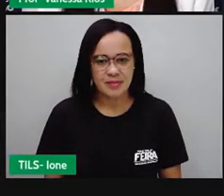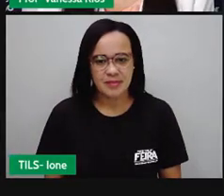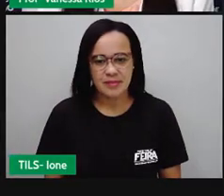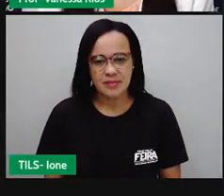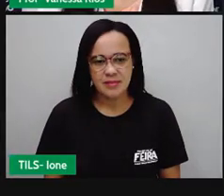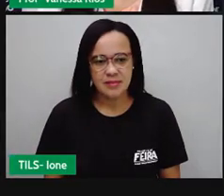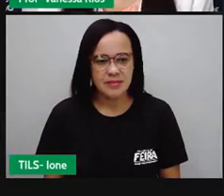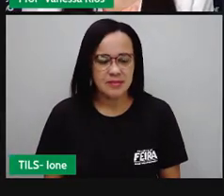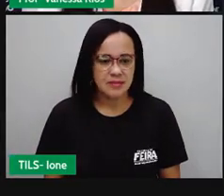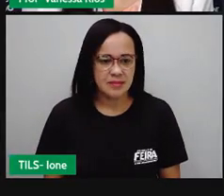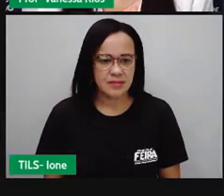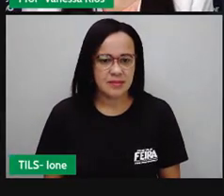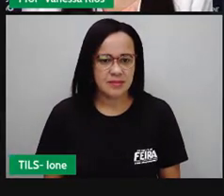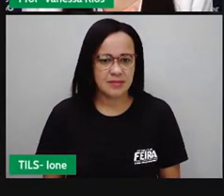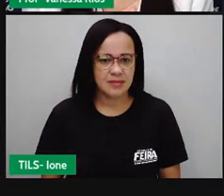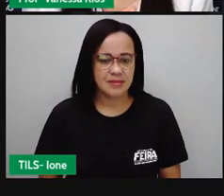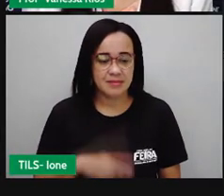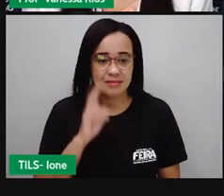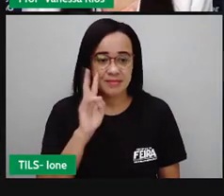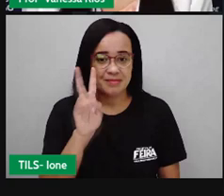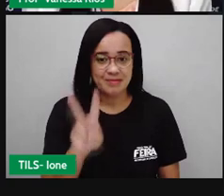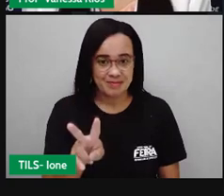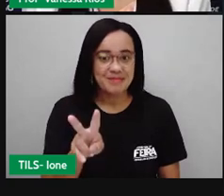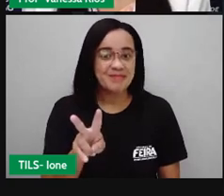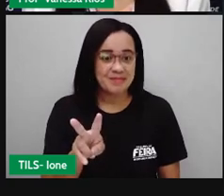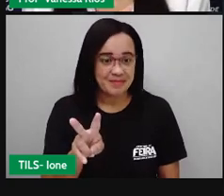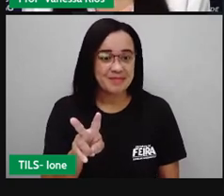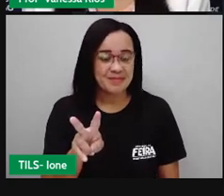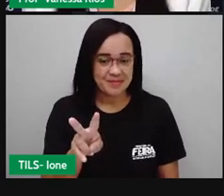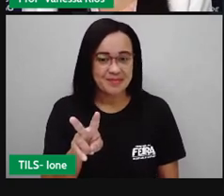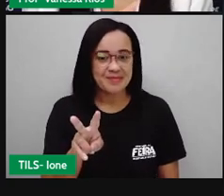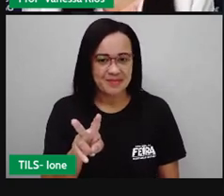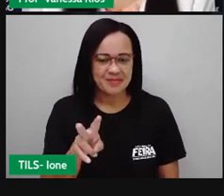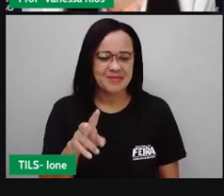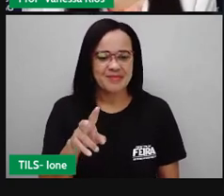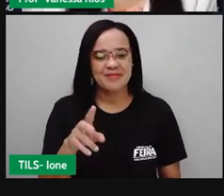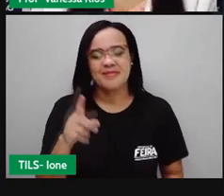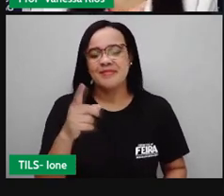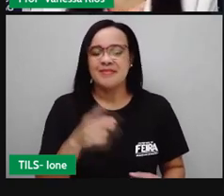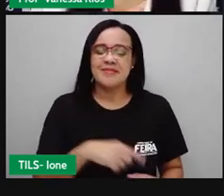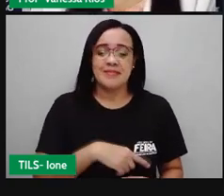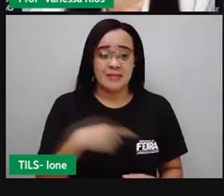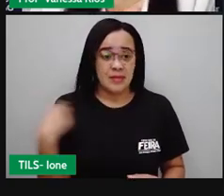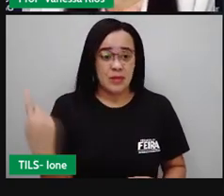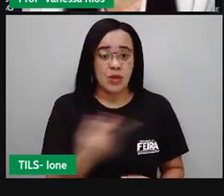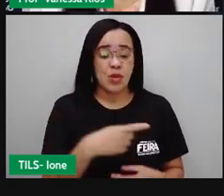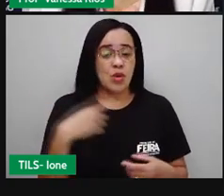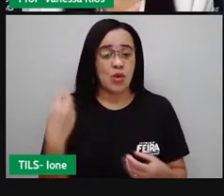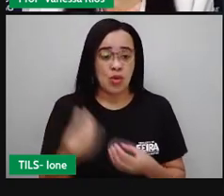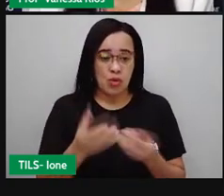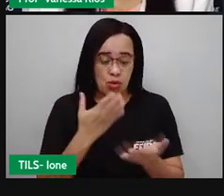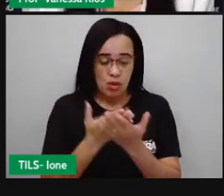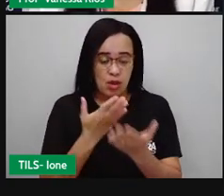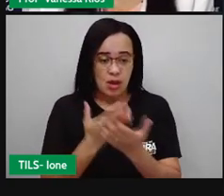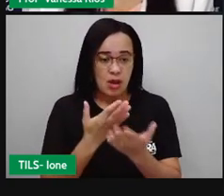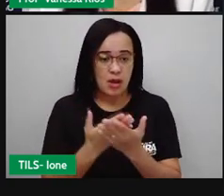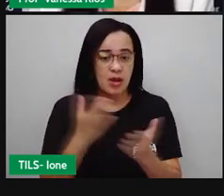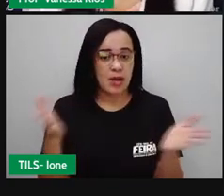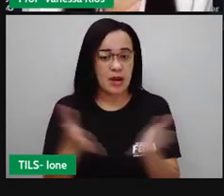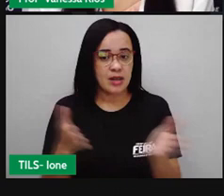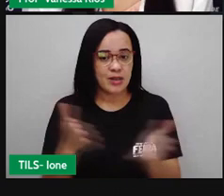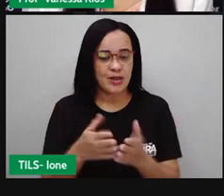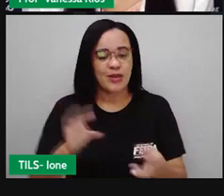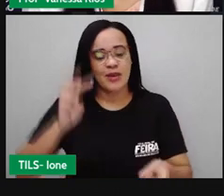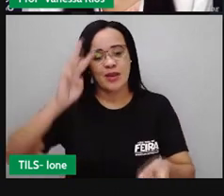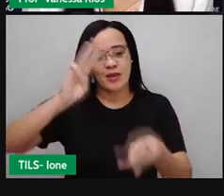Olha só, turma! Nossa aula agora é de Matemática e Ciências Naturais.